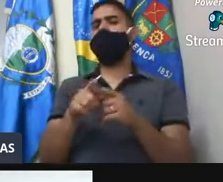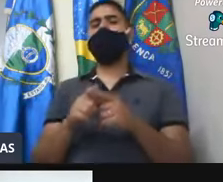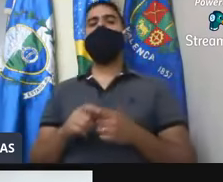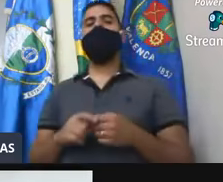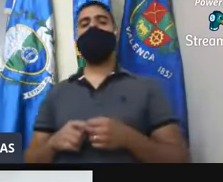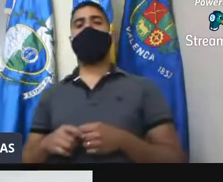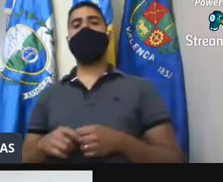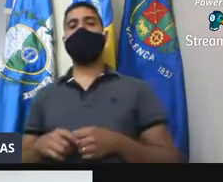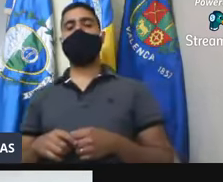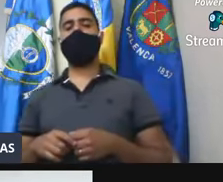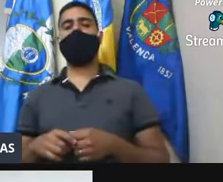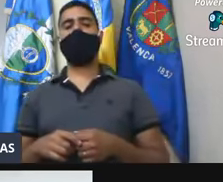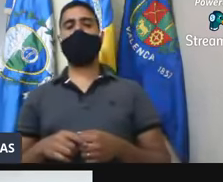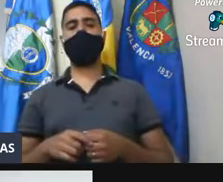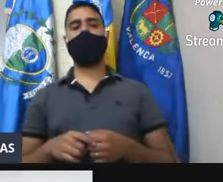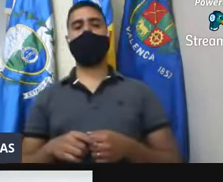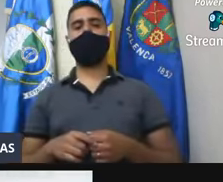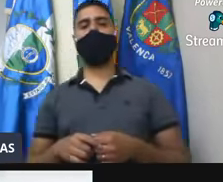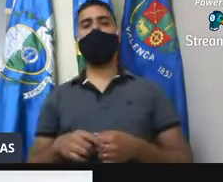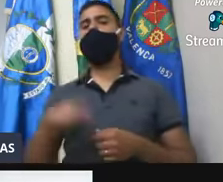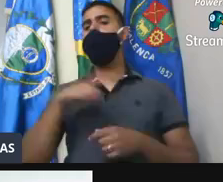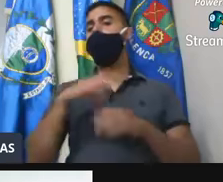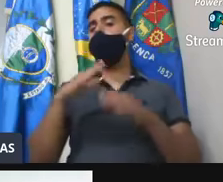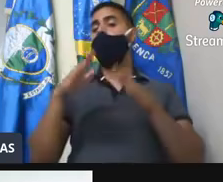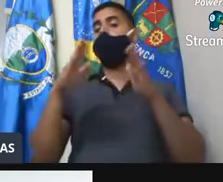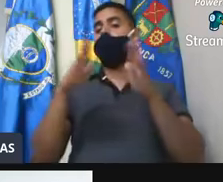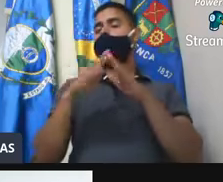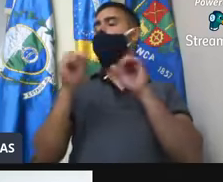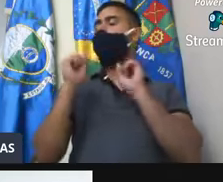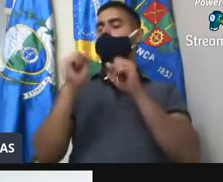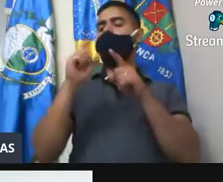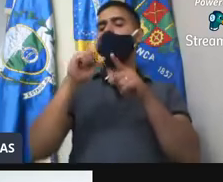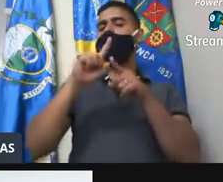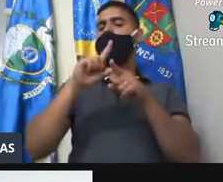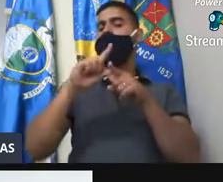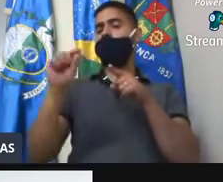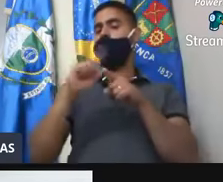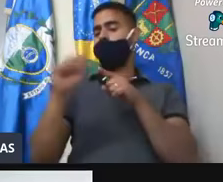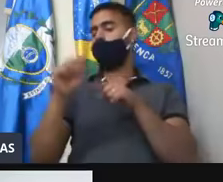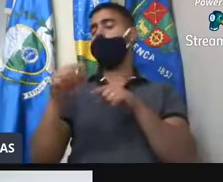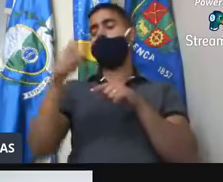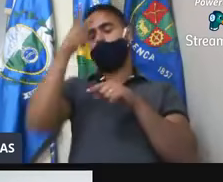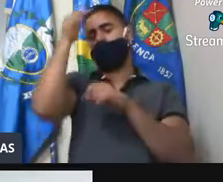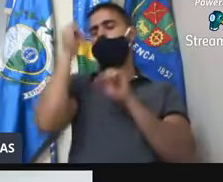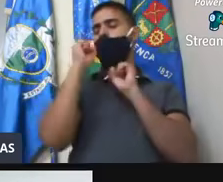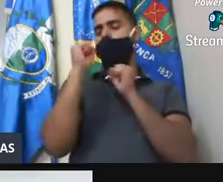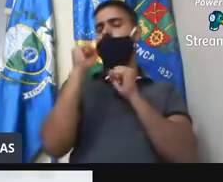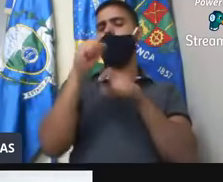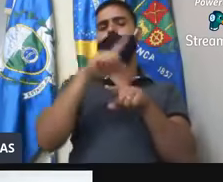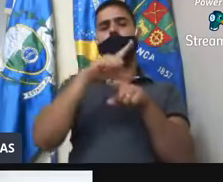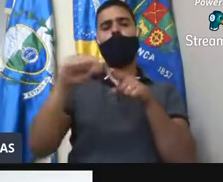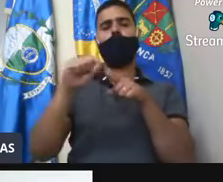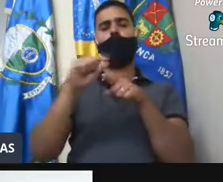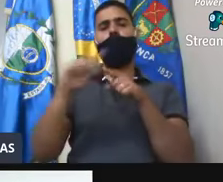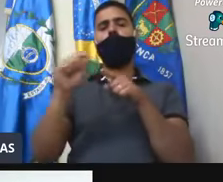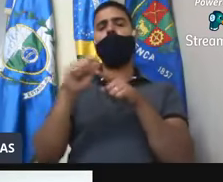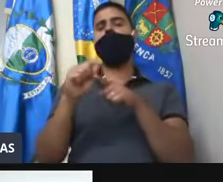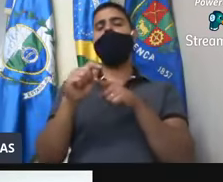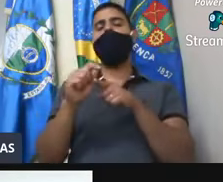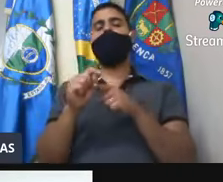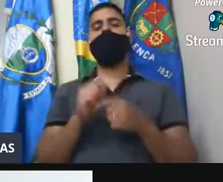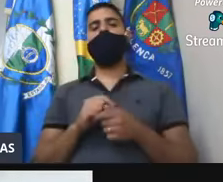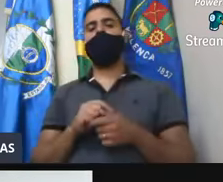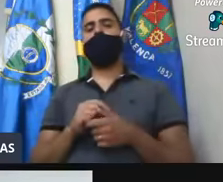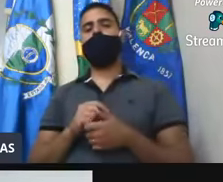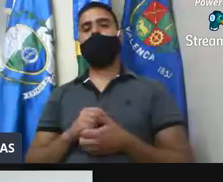chegou depois, dessa casa que pode ser até alugada pelo poder executivo, está fazendo aí essa retomada desse